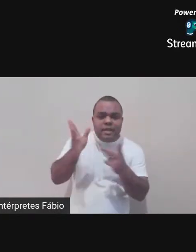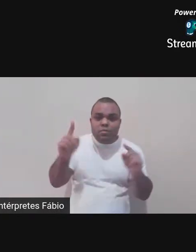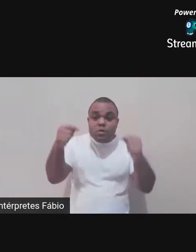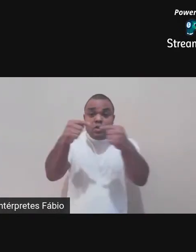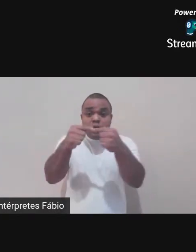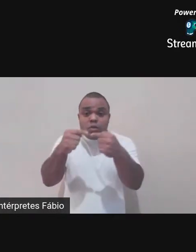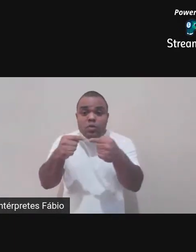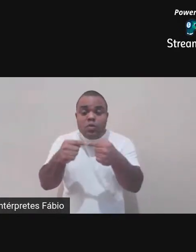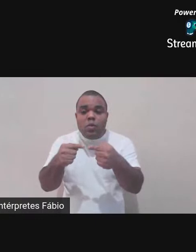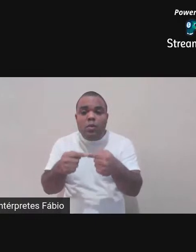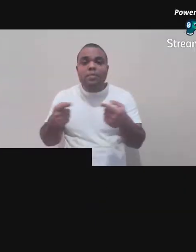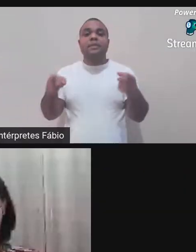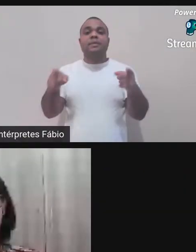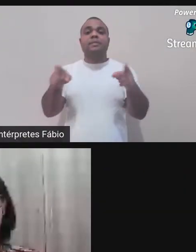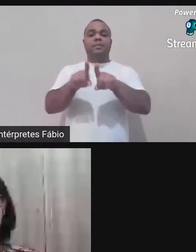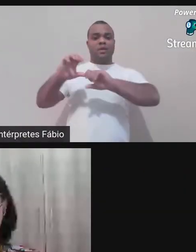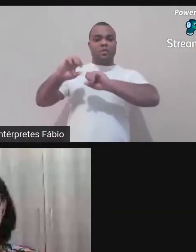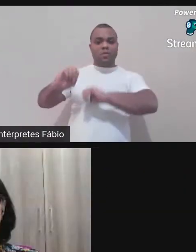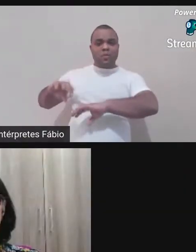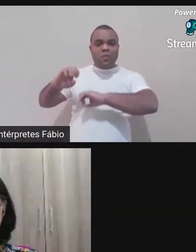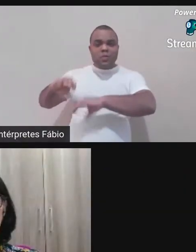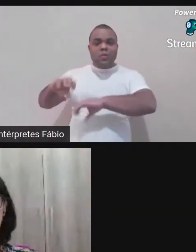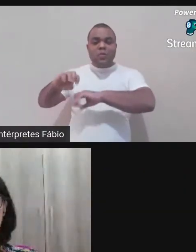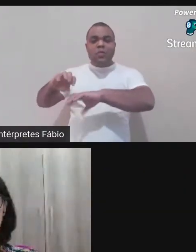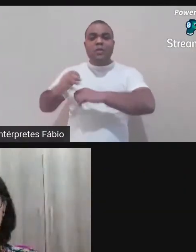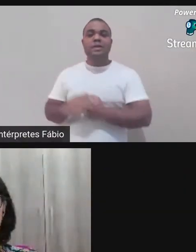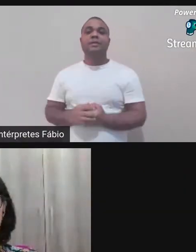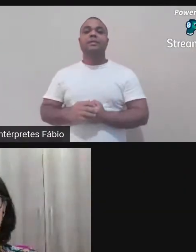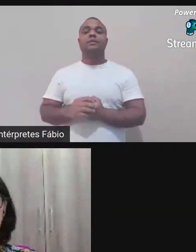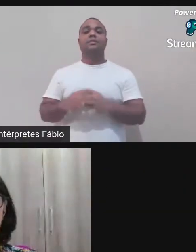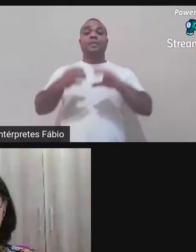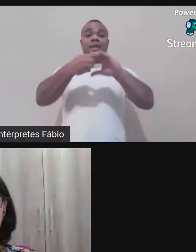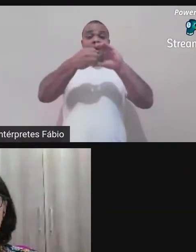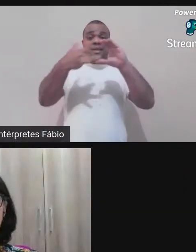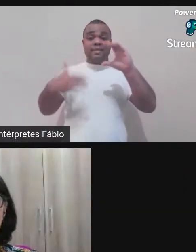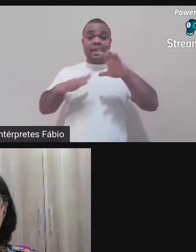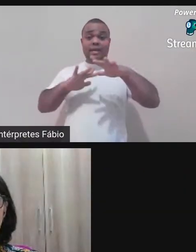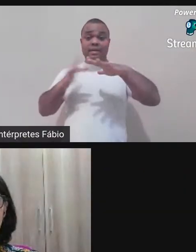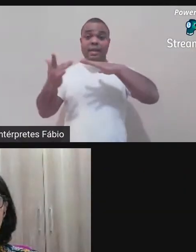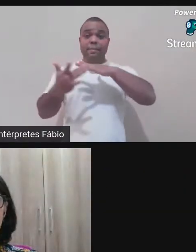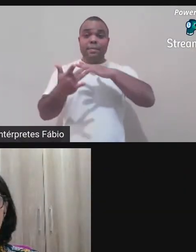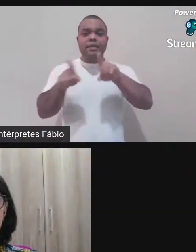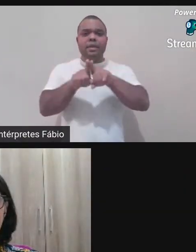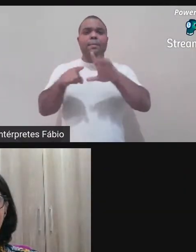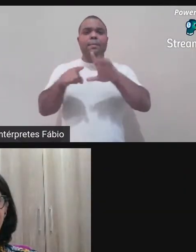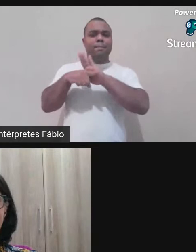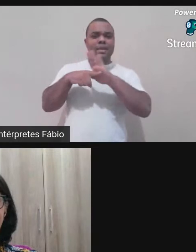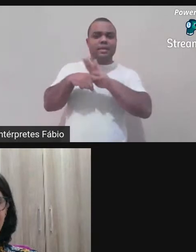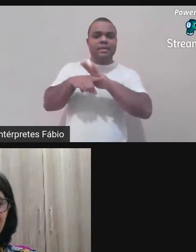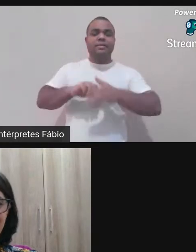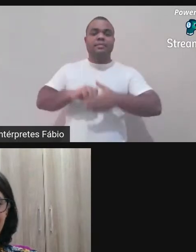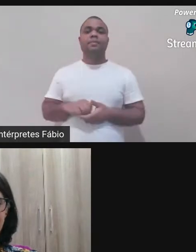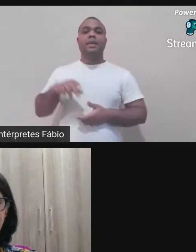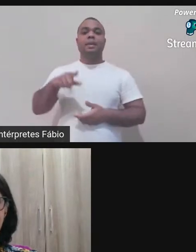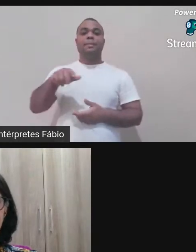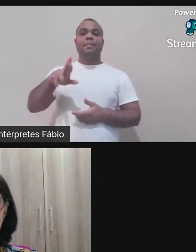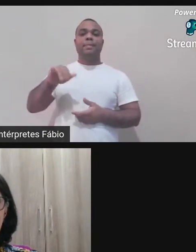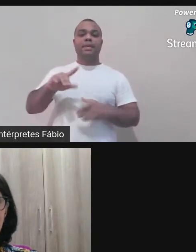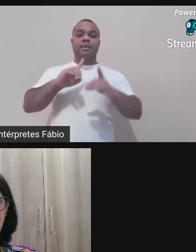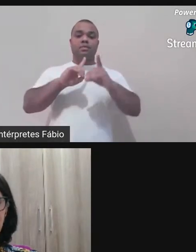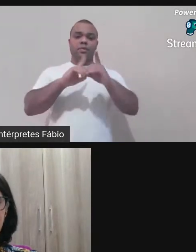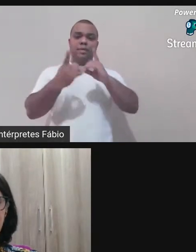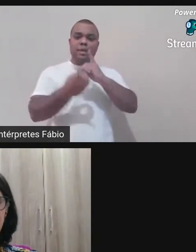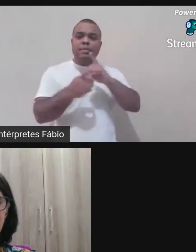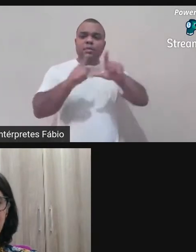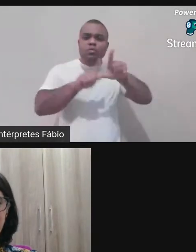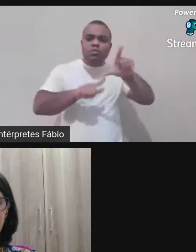Miriam é professora adjunta do Departamento de Letras, Artes e Cultura da UFSJ, onde atua no curso de Letras,